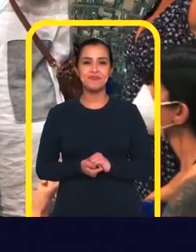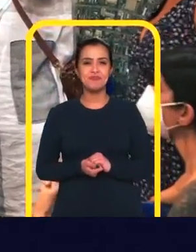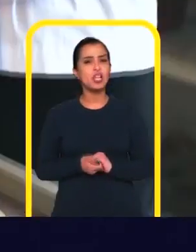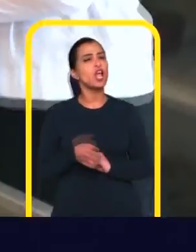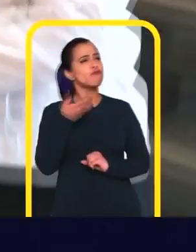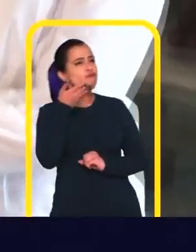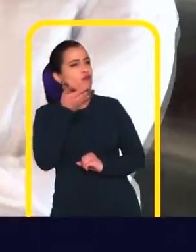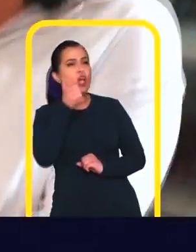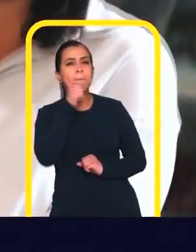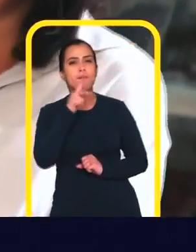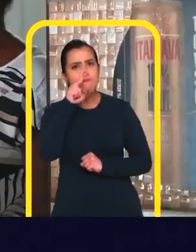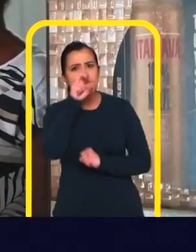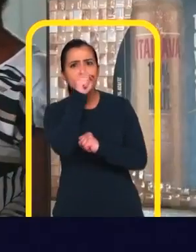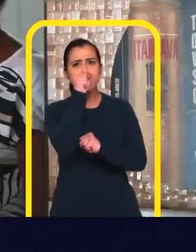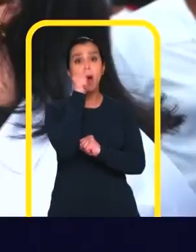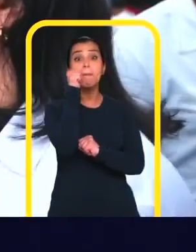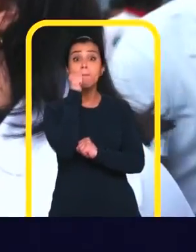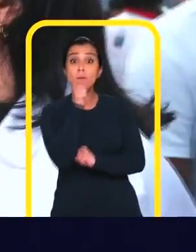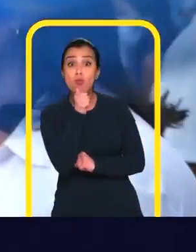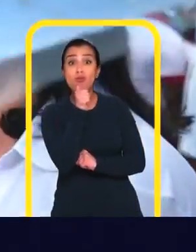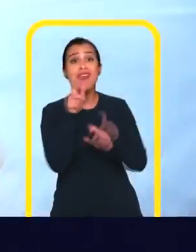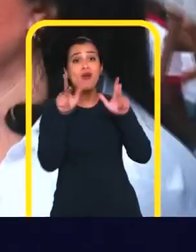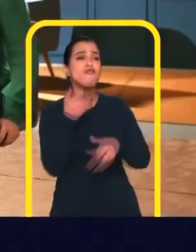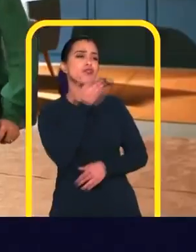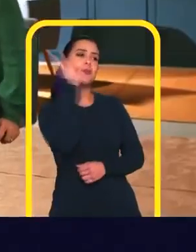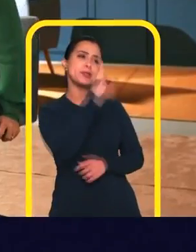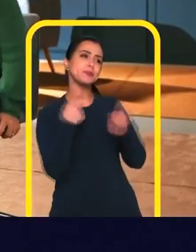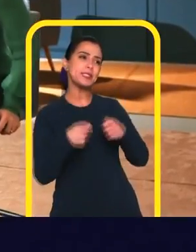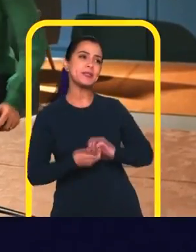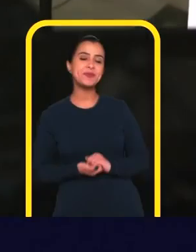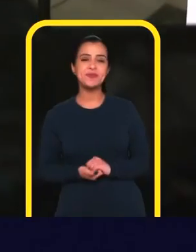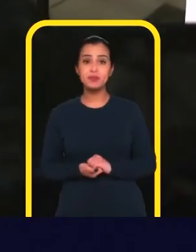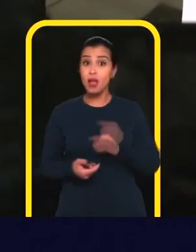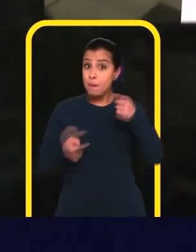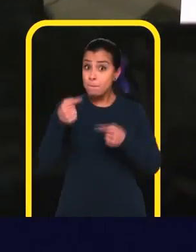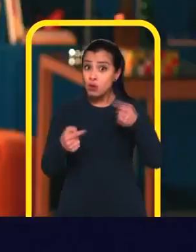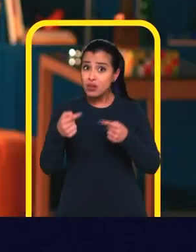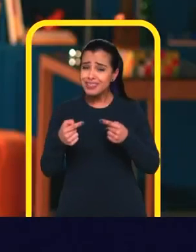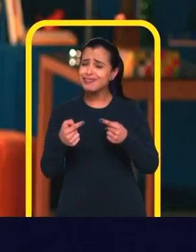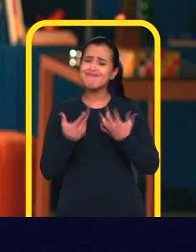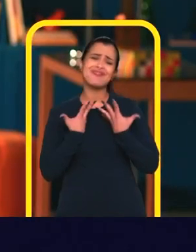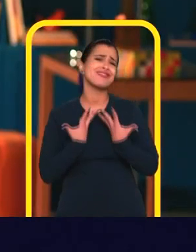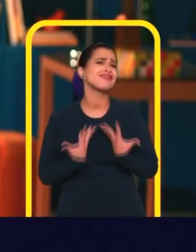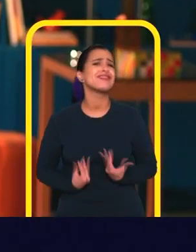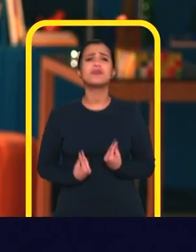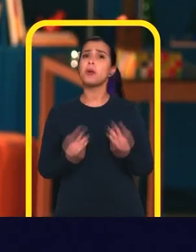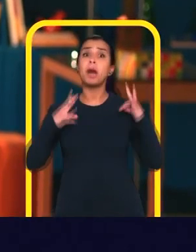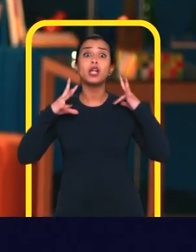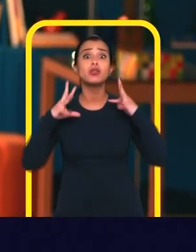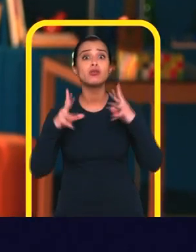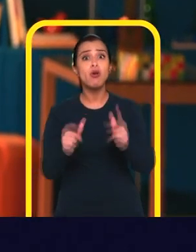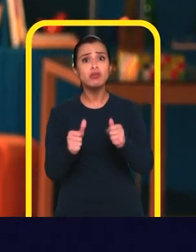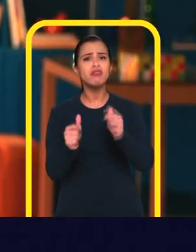sou mulher guerreira O Brasil precisa de mulheres como você A política está sendo